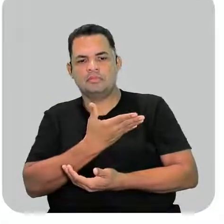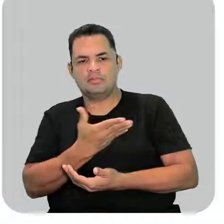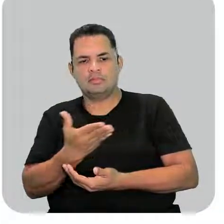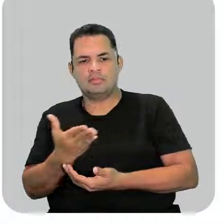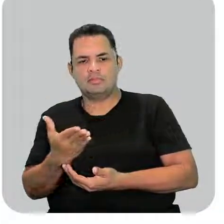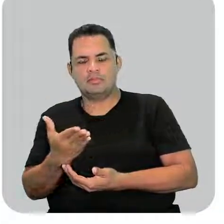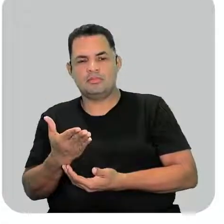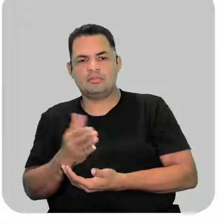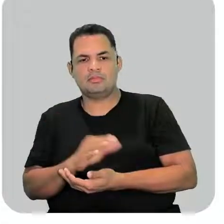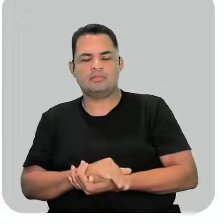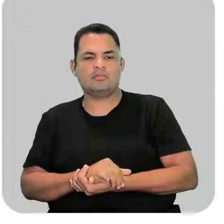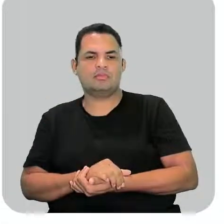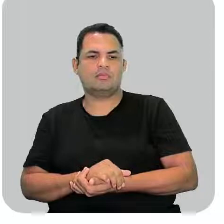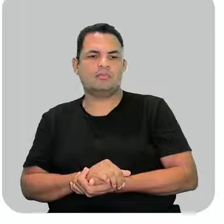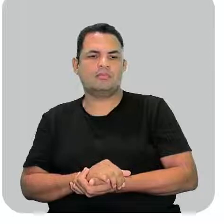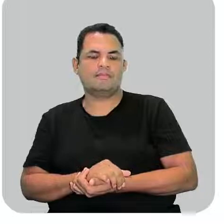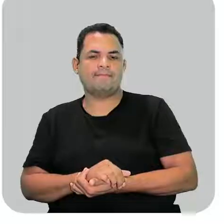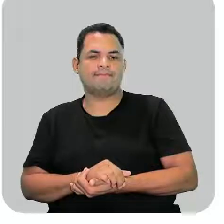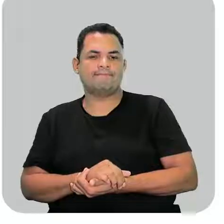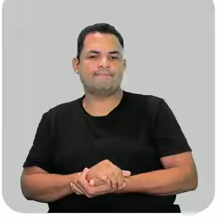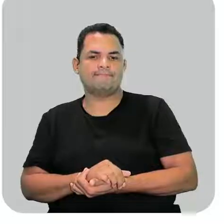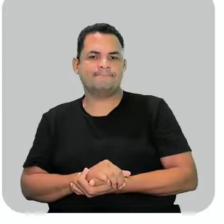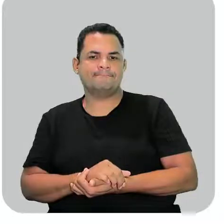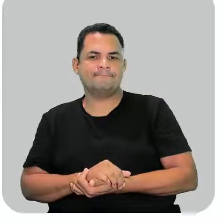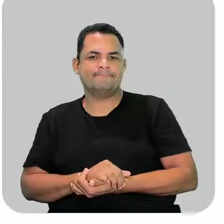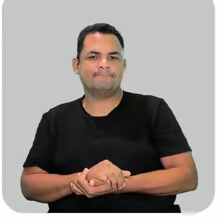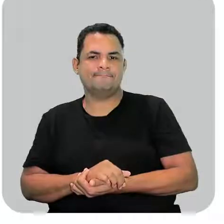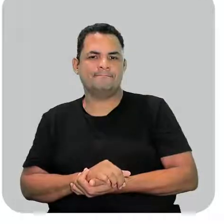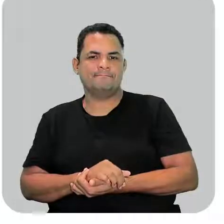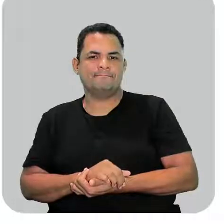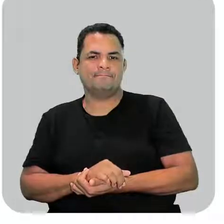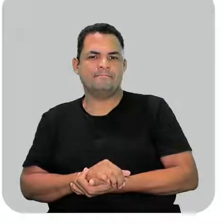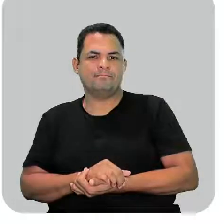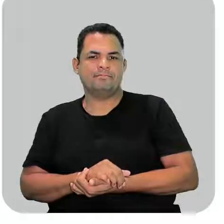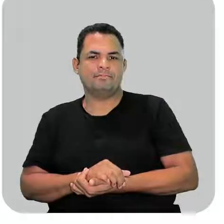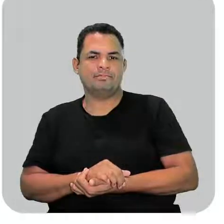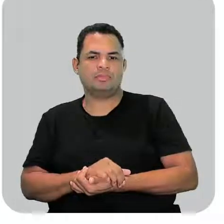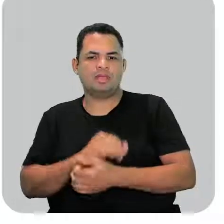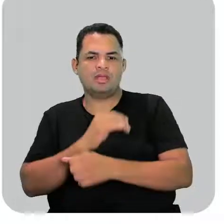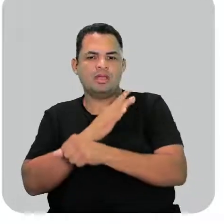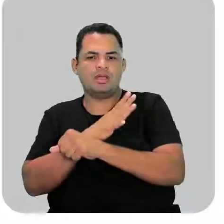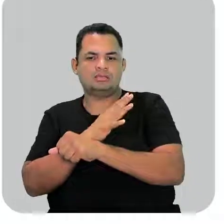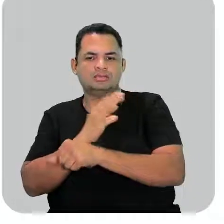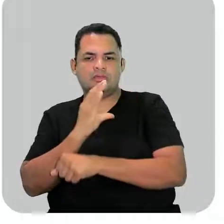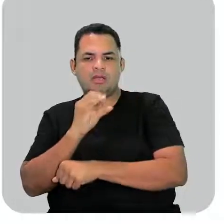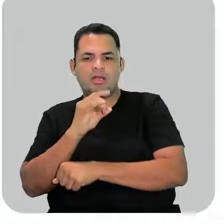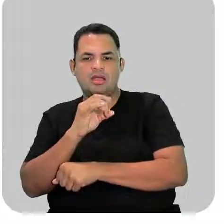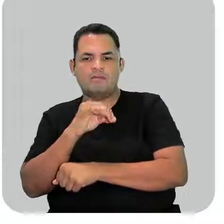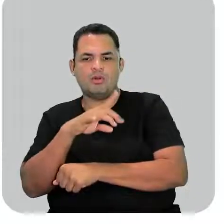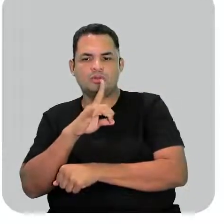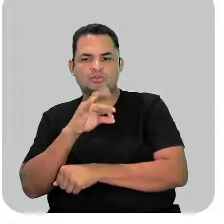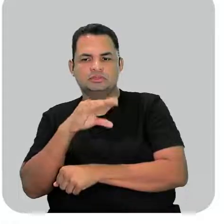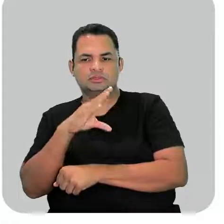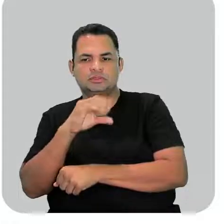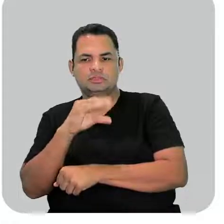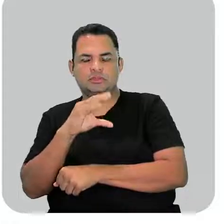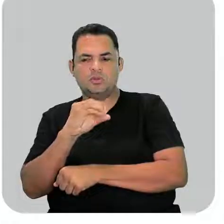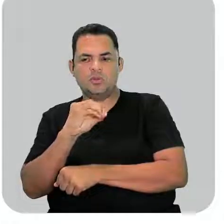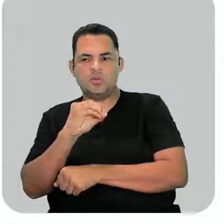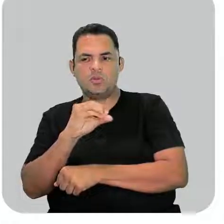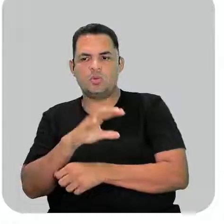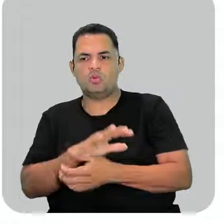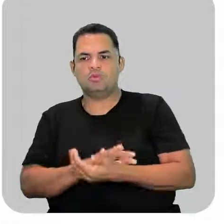aí, que são os halogênios ligados à função orgânica, e o ácido carboxílico.